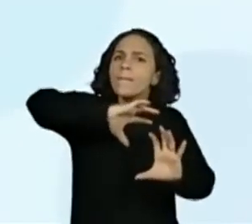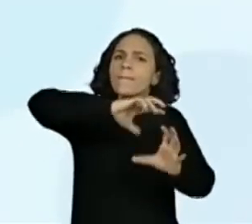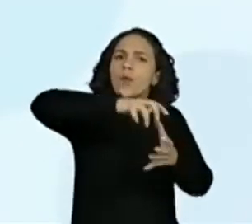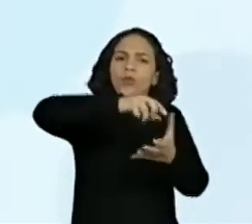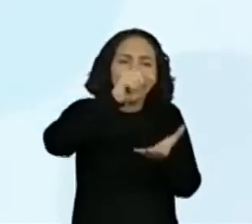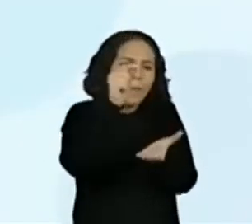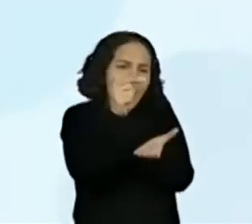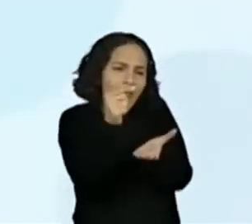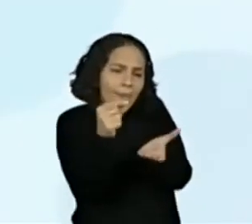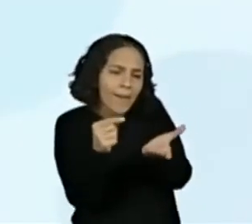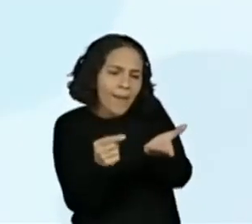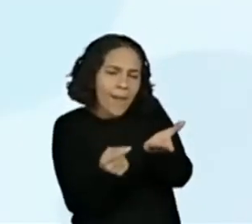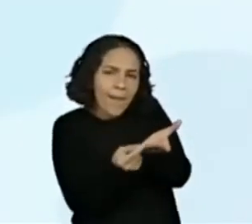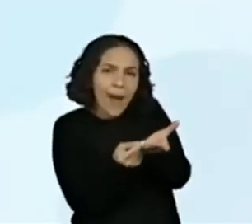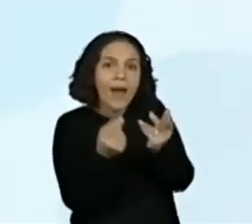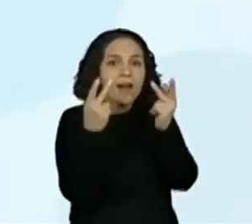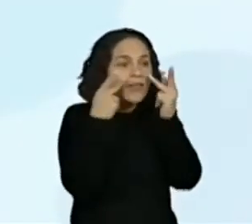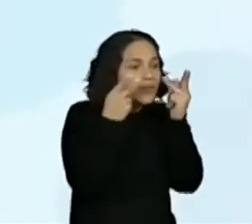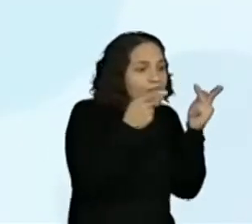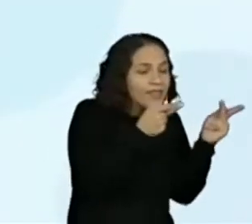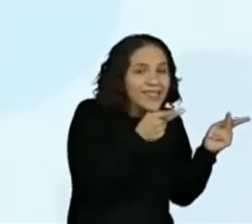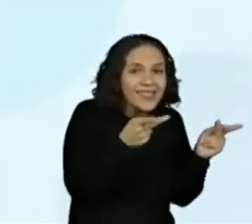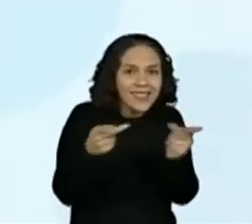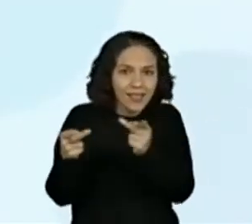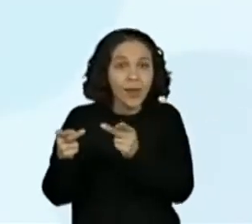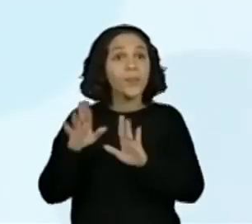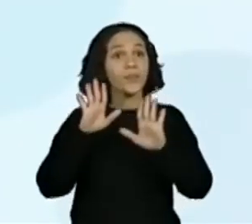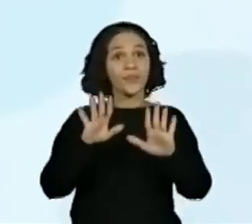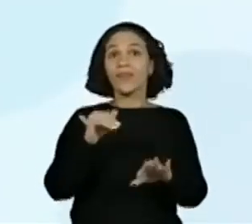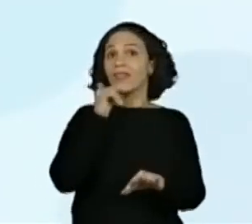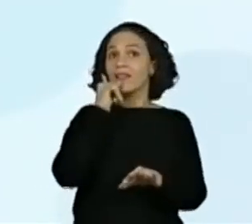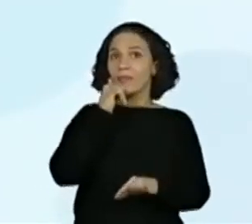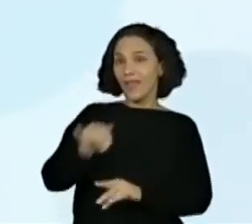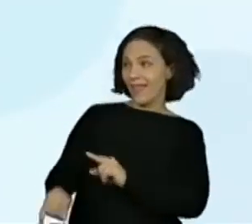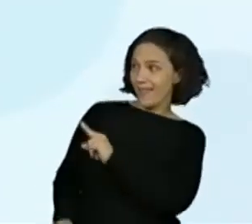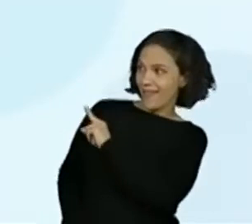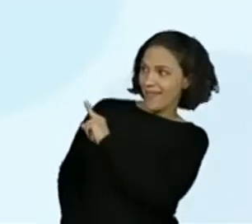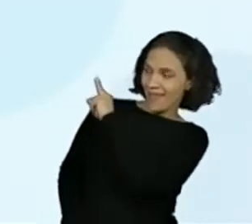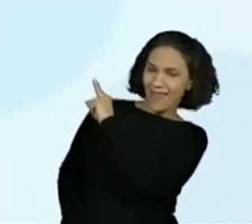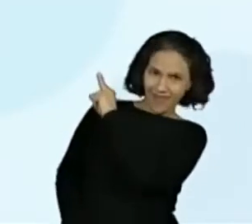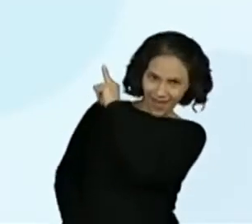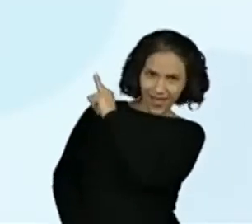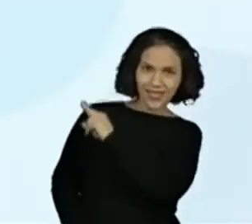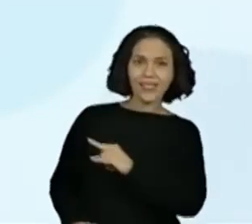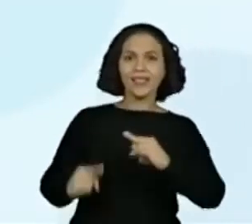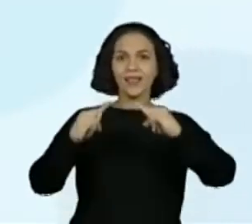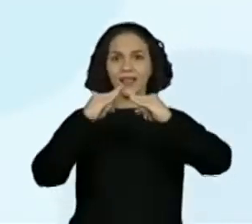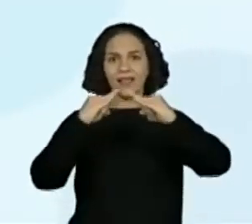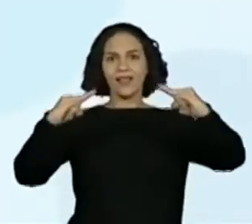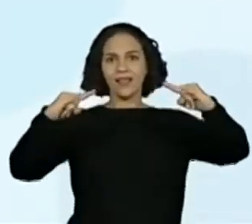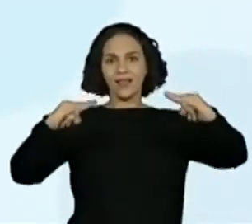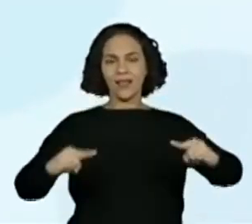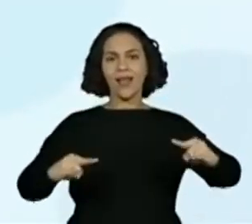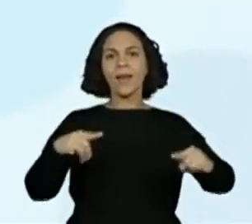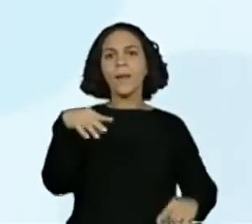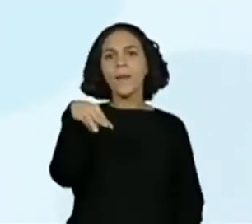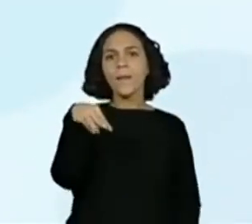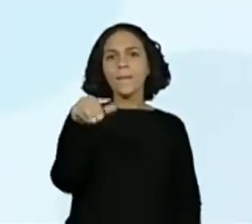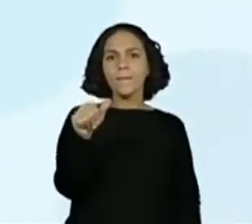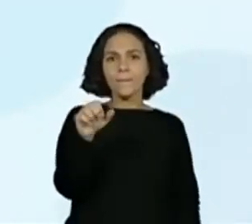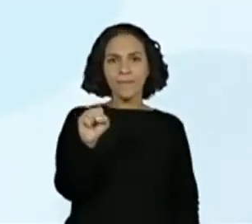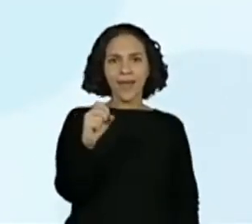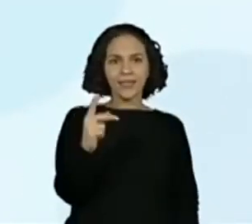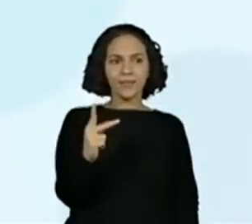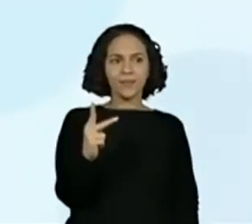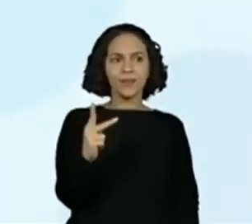visita ao MASP pela internet. Então, se vocês entrarem neste link que aparece aí para vocês, tirem